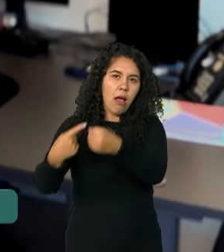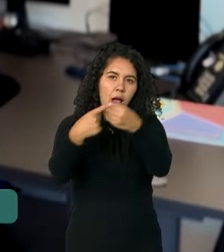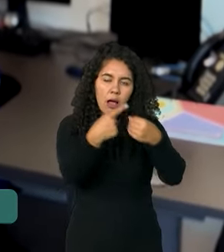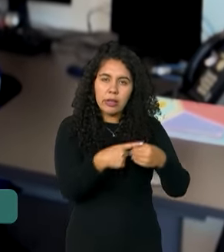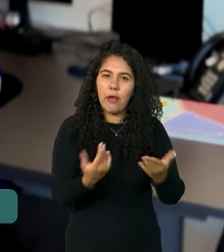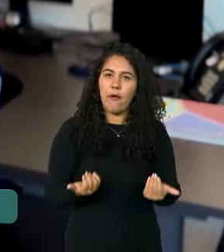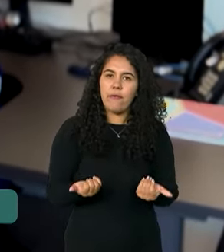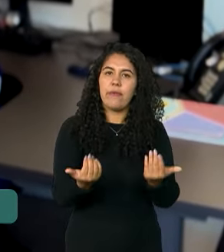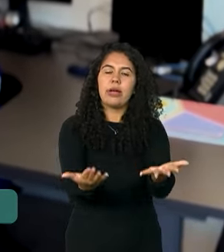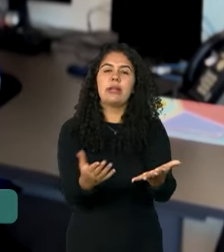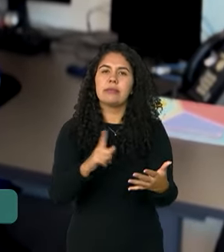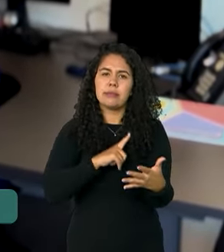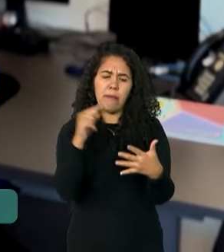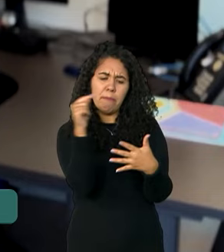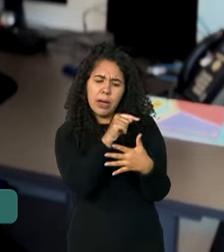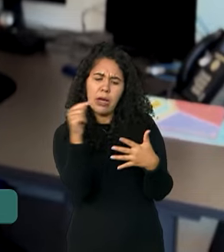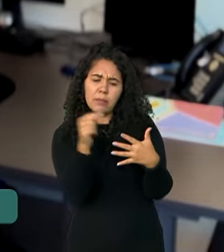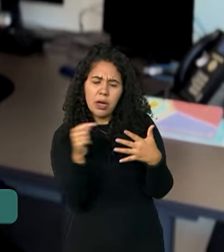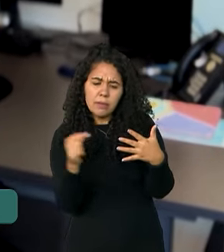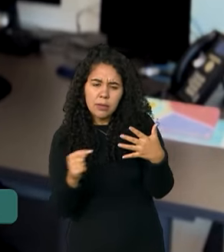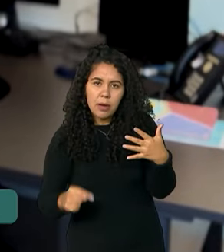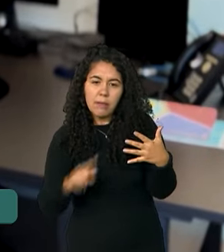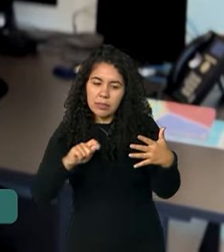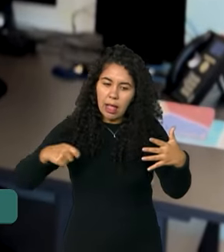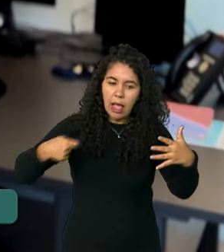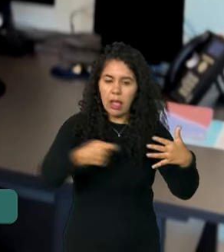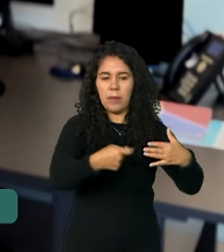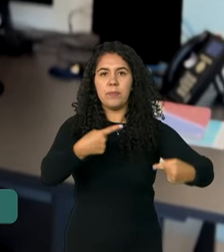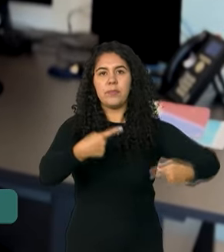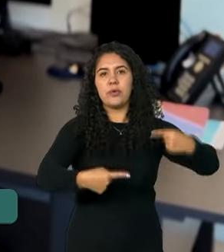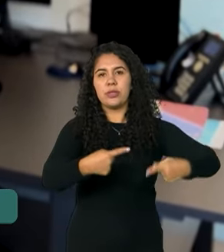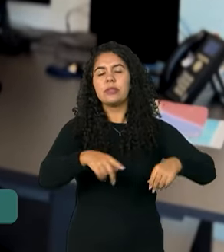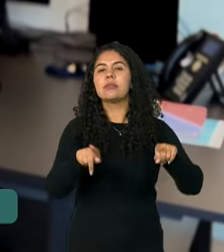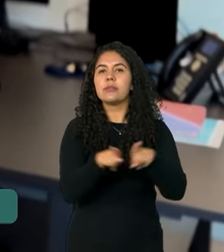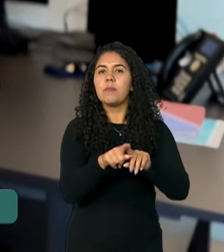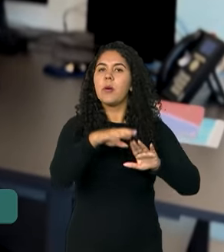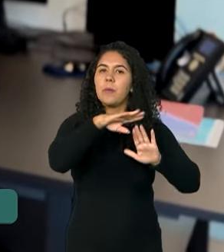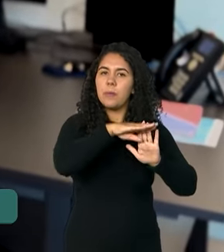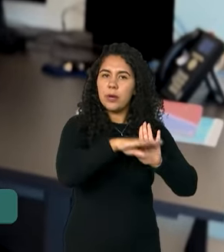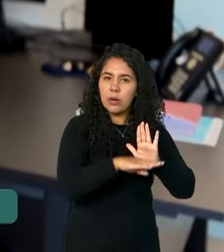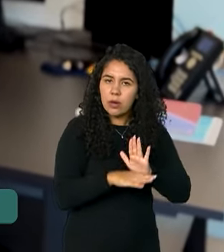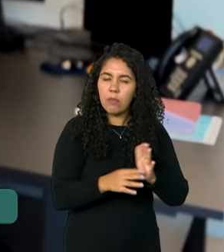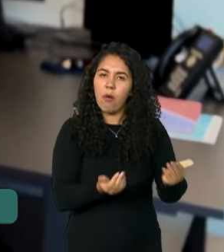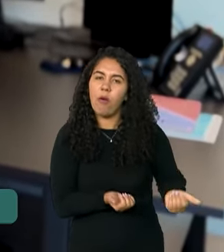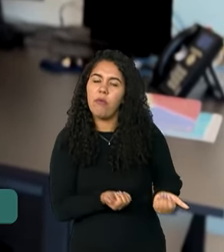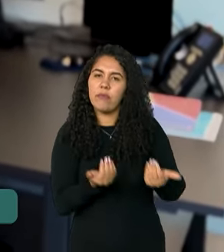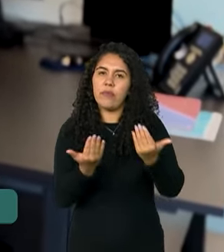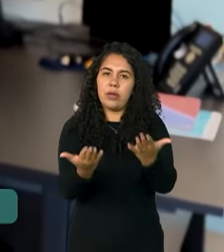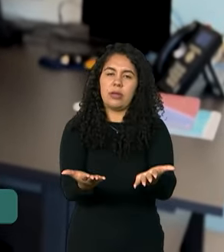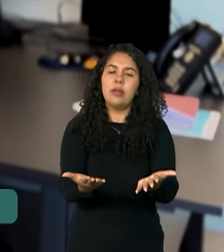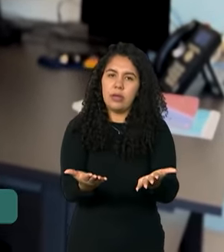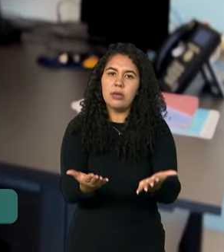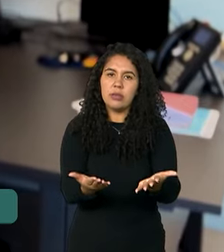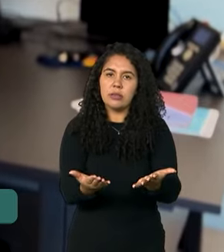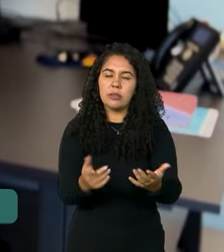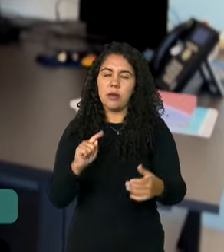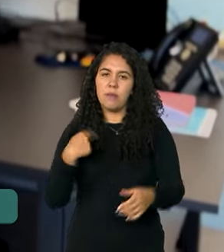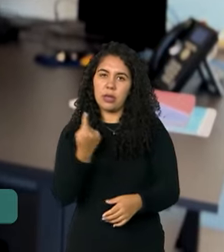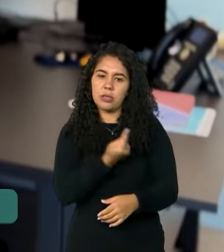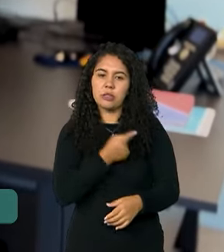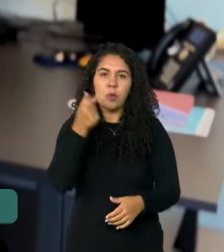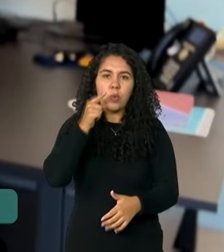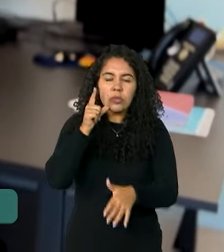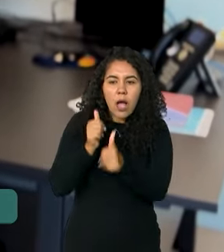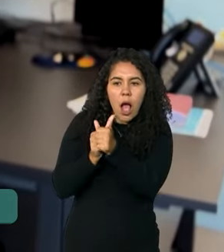Então, todas essas políticas, esses programas, vêm sendo propostas para a gente fazer o